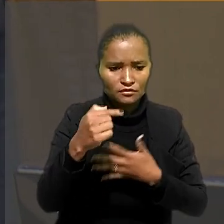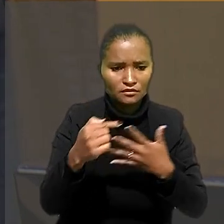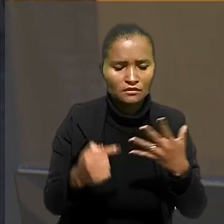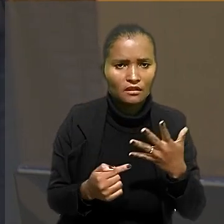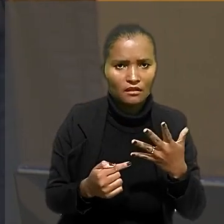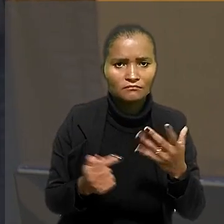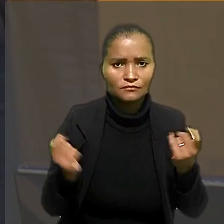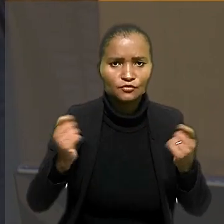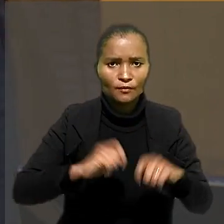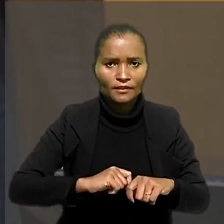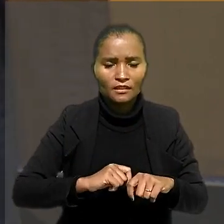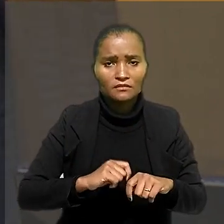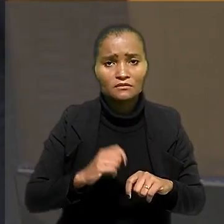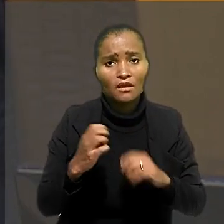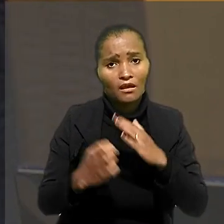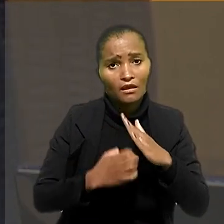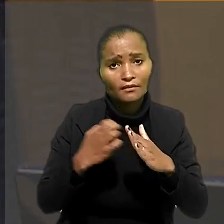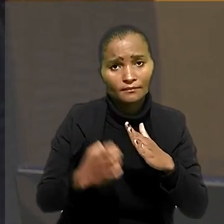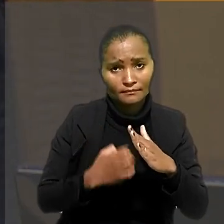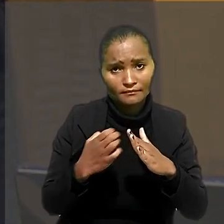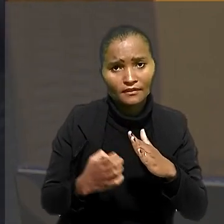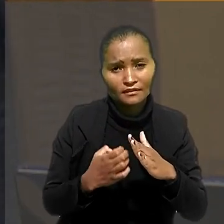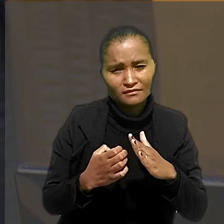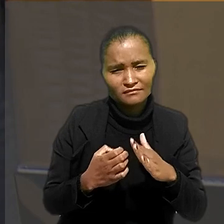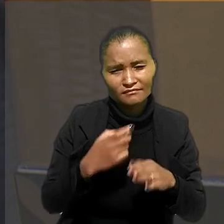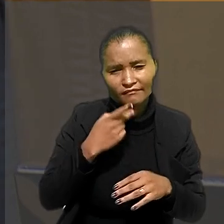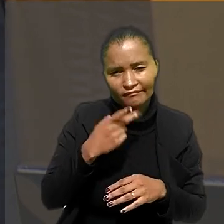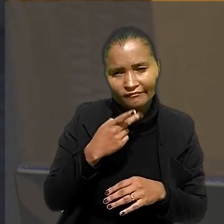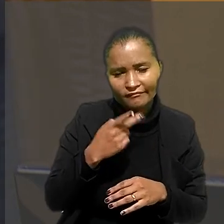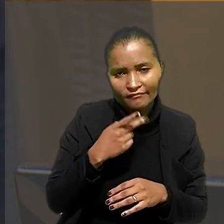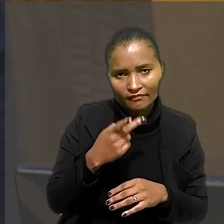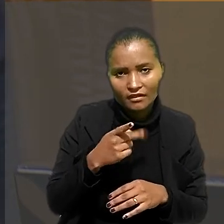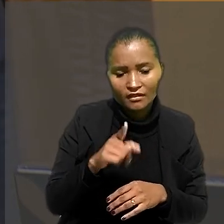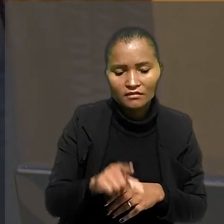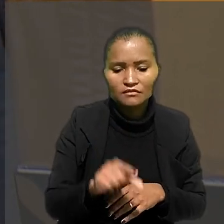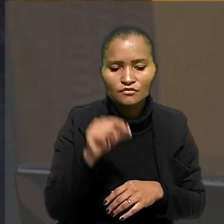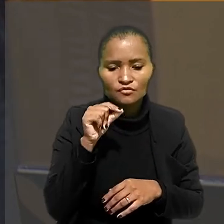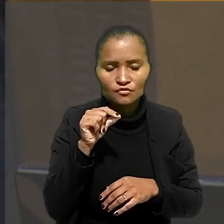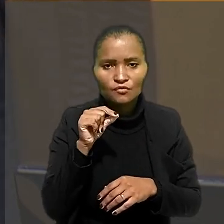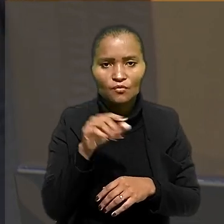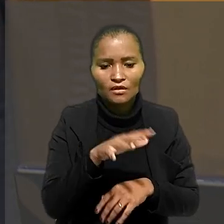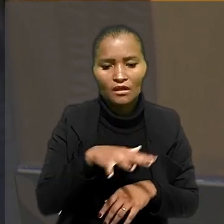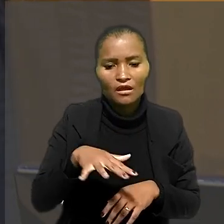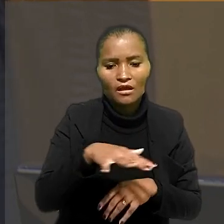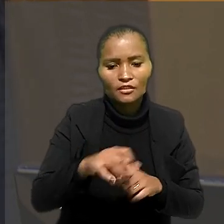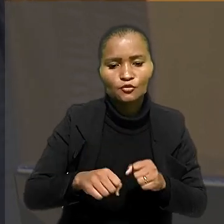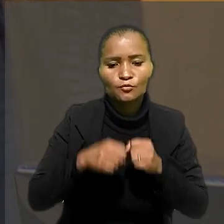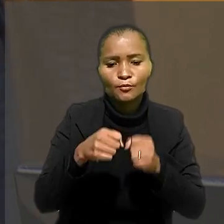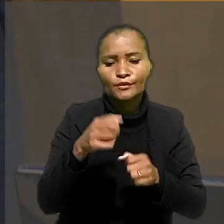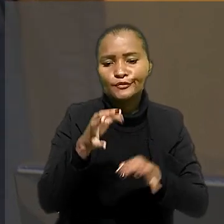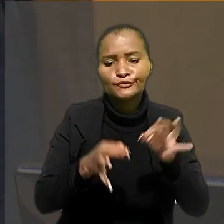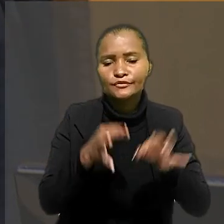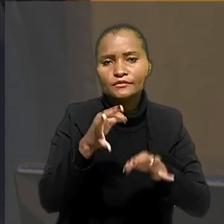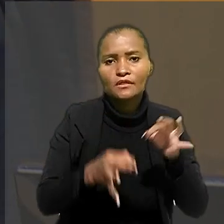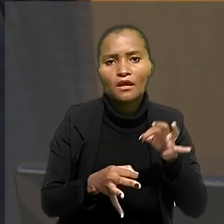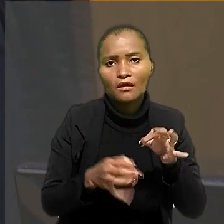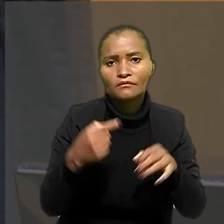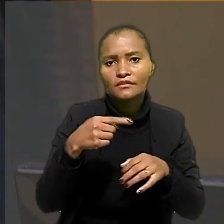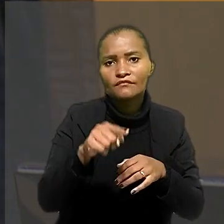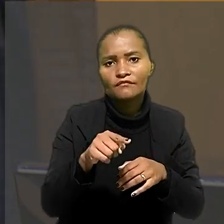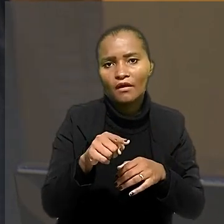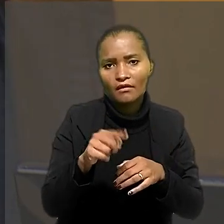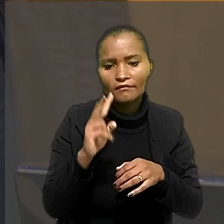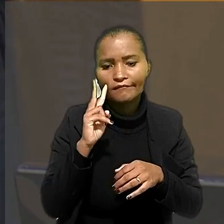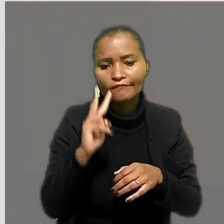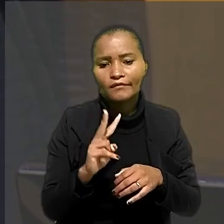definição de competência, A empresa, mediante singela alegação, escolha o ramo do poder judiciário que decidirá a